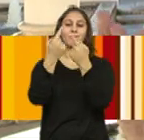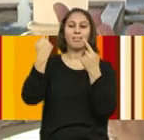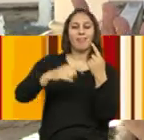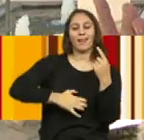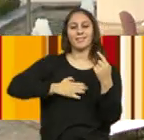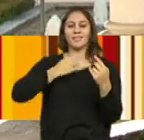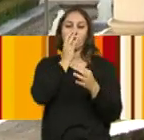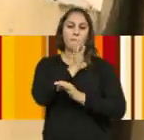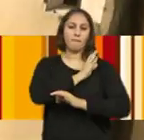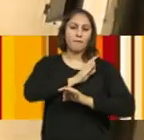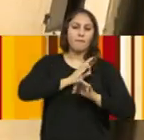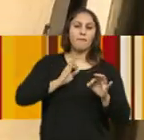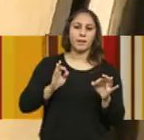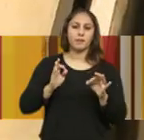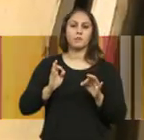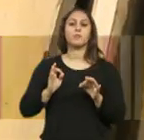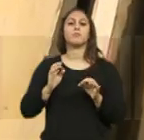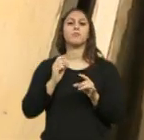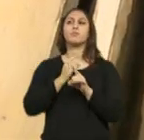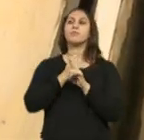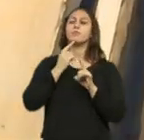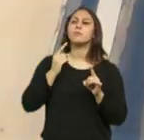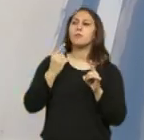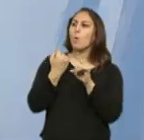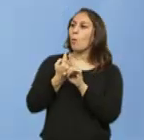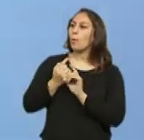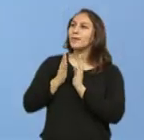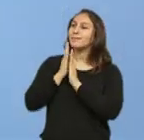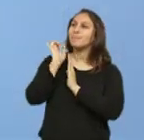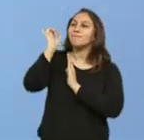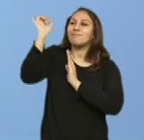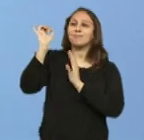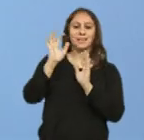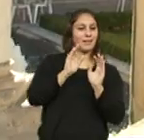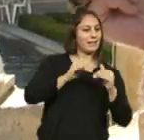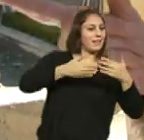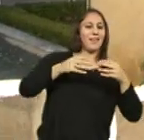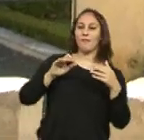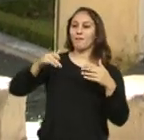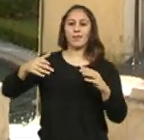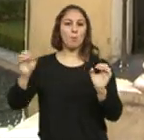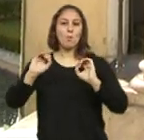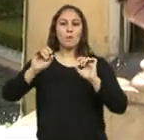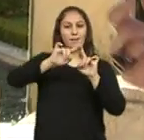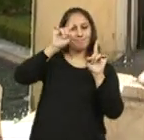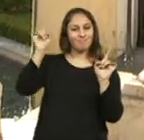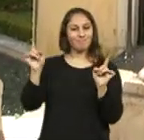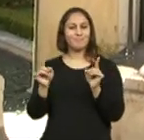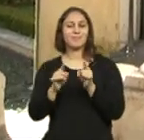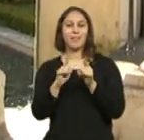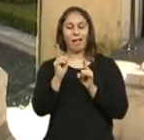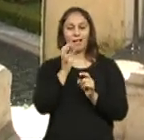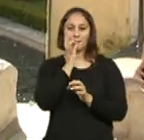perfeição. Esta perfeição divina que não tem início nem tem fim. Depois, a ladear